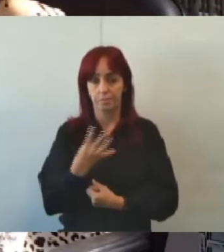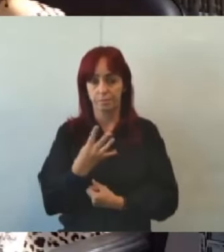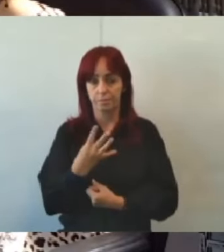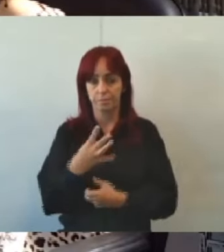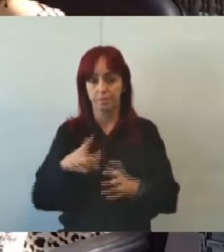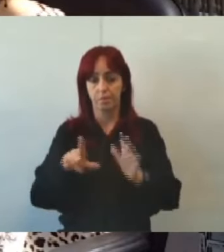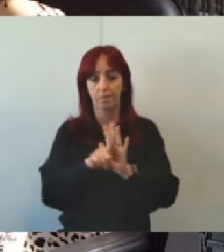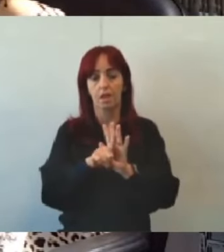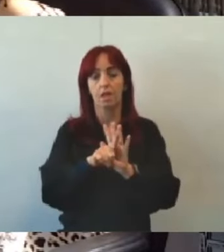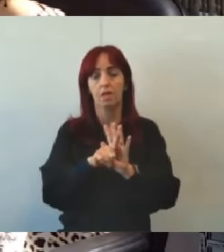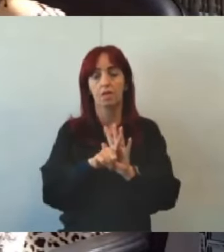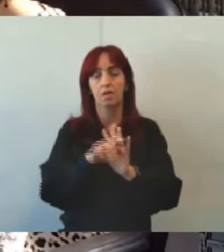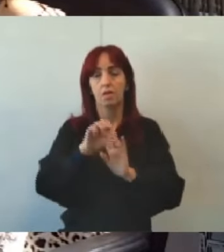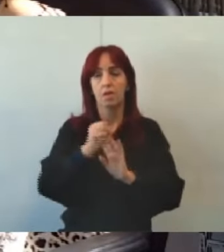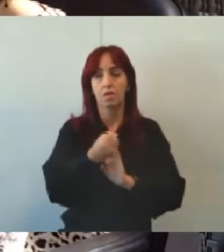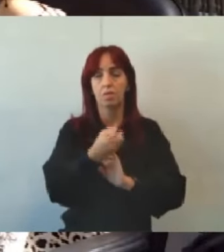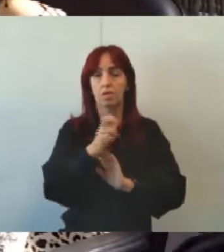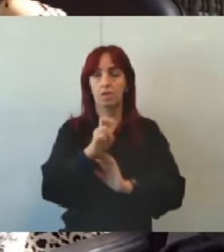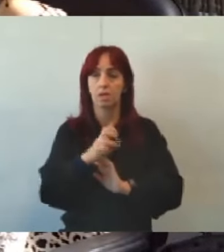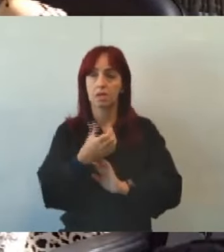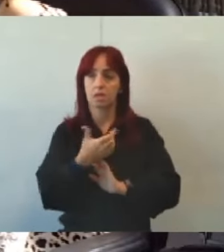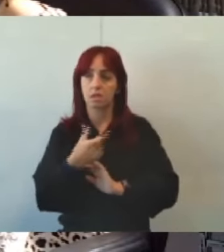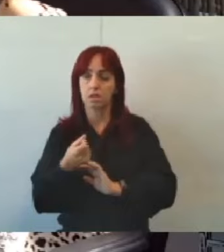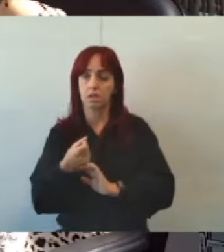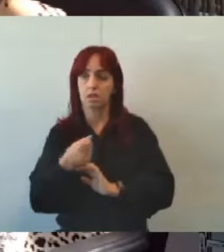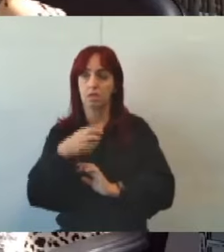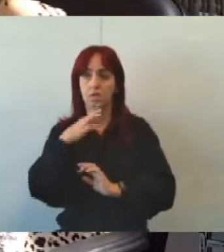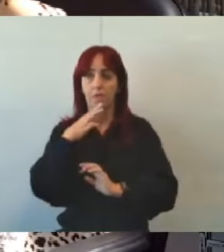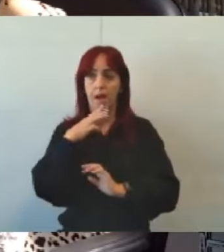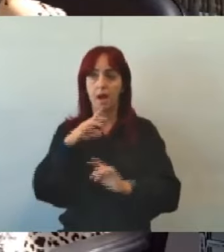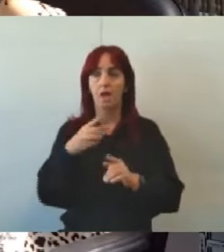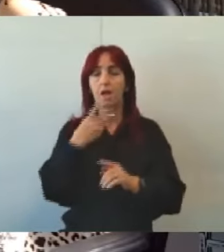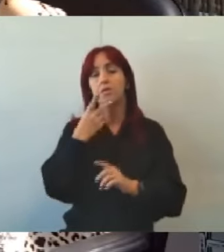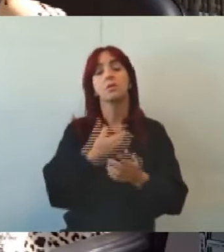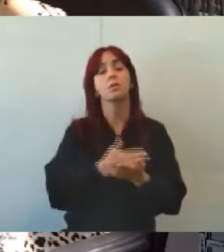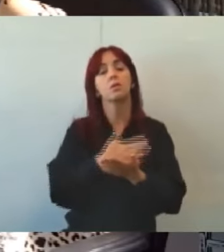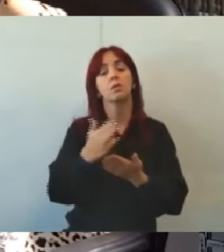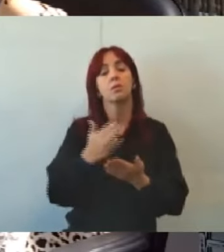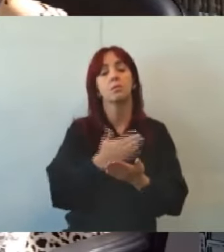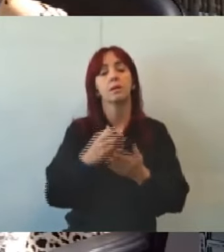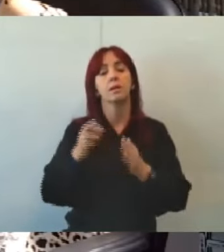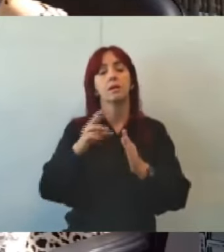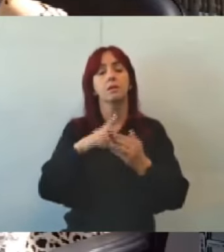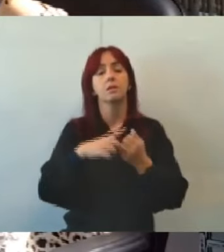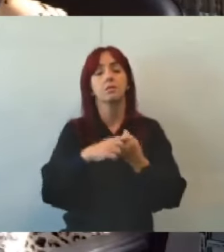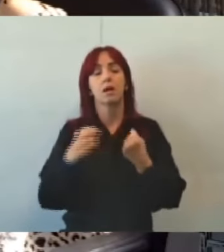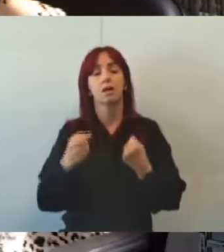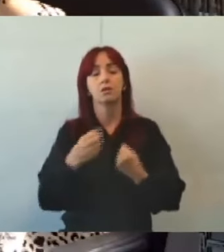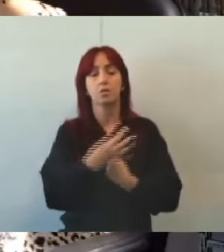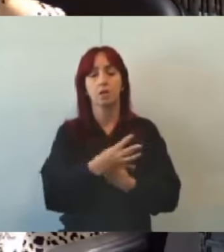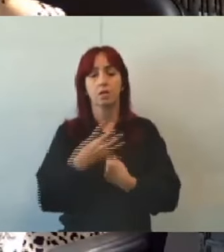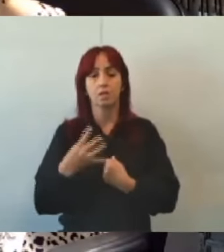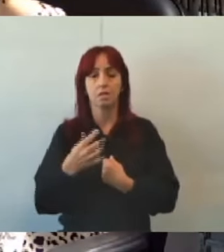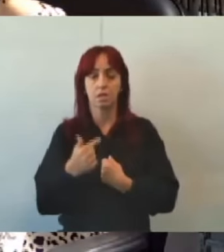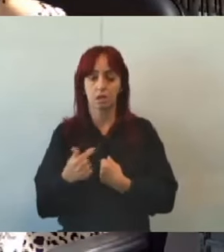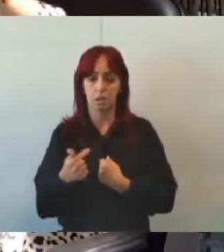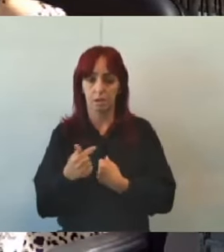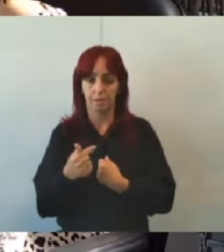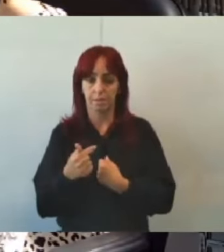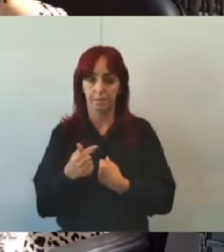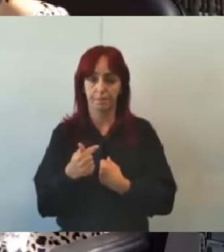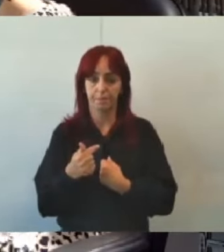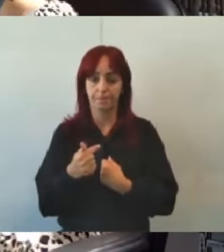nº 8.526 de março de 2003 passa a vigorar acrescido do seguinte artigo 47a será